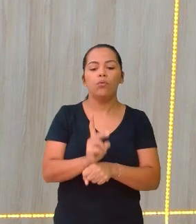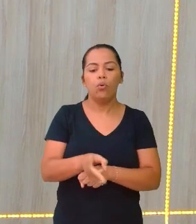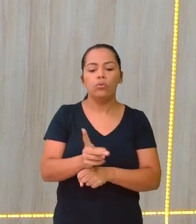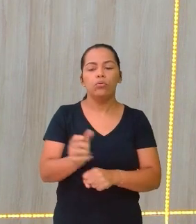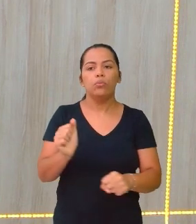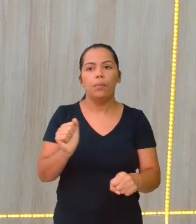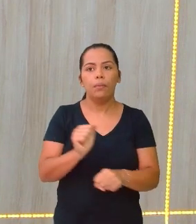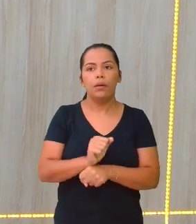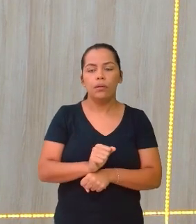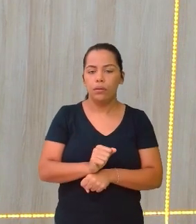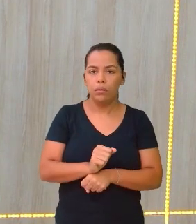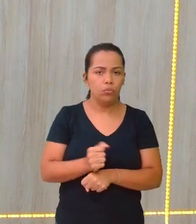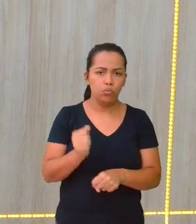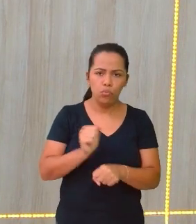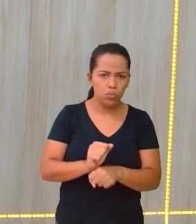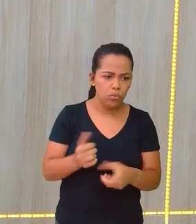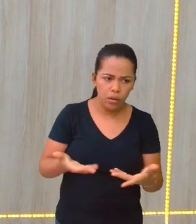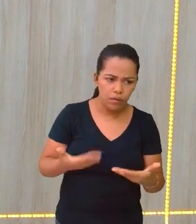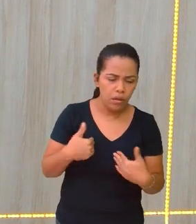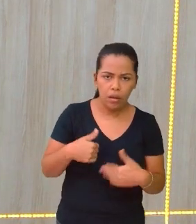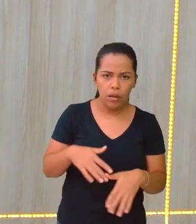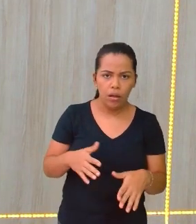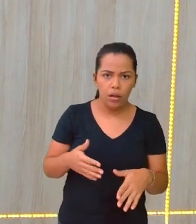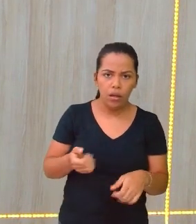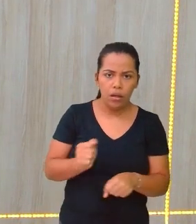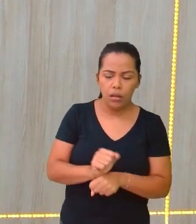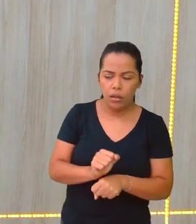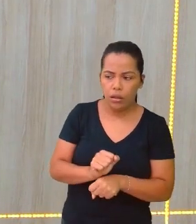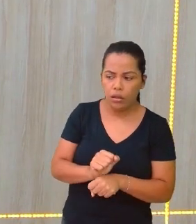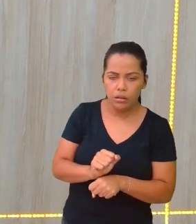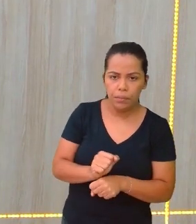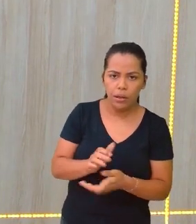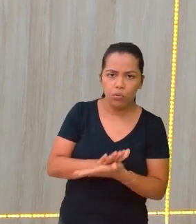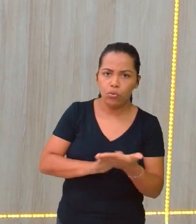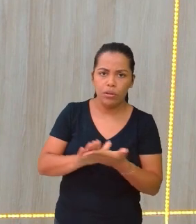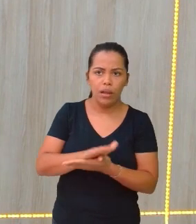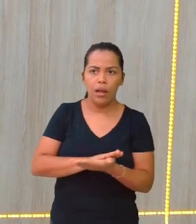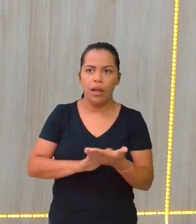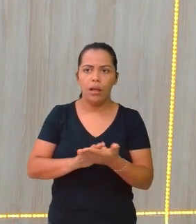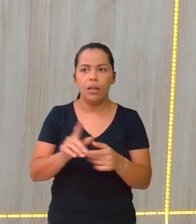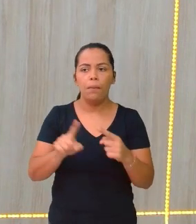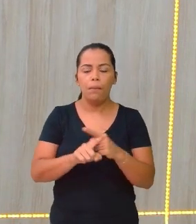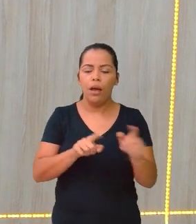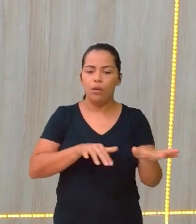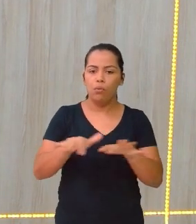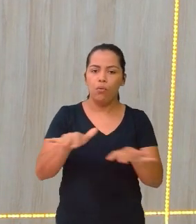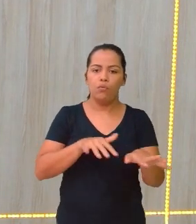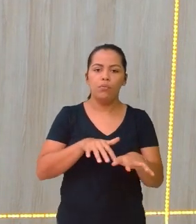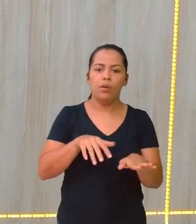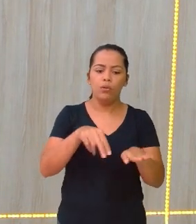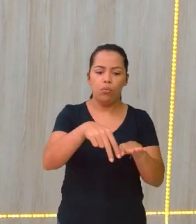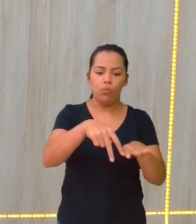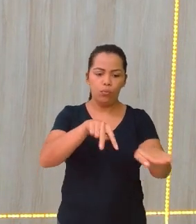estava esperando aquele acontecimento. Então, o corpo foi lançado para trás. Olha uma outra situação.